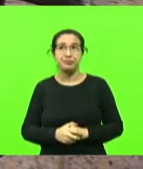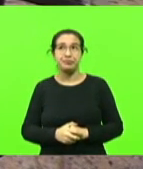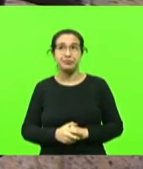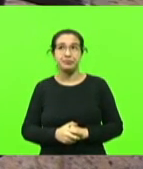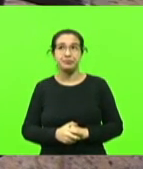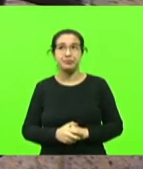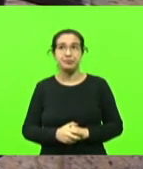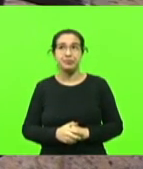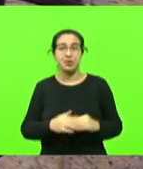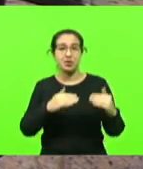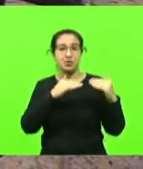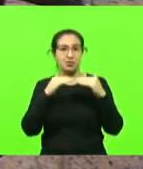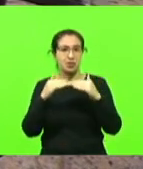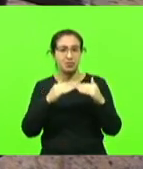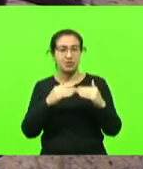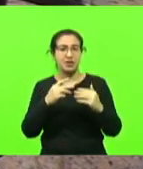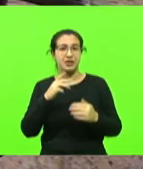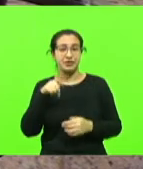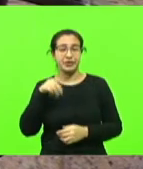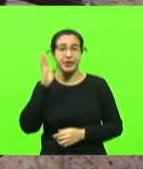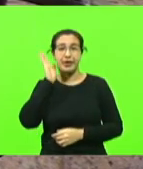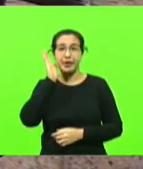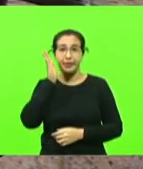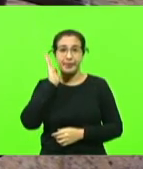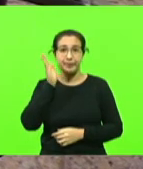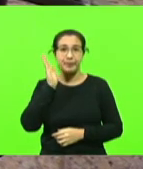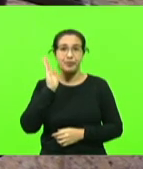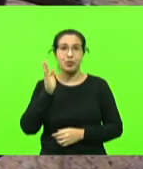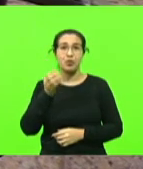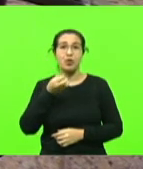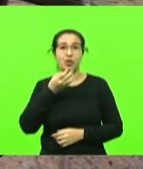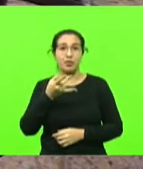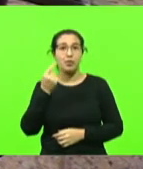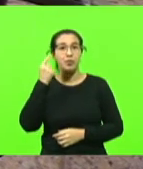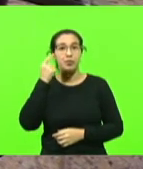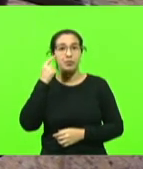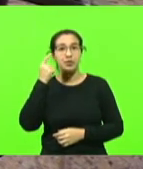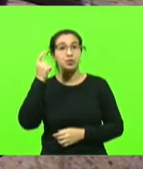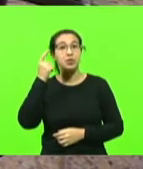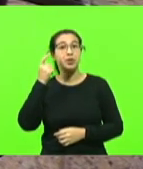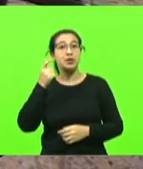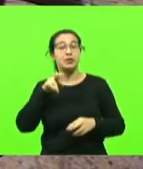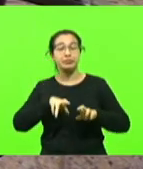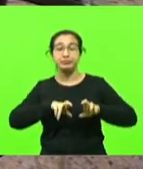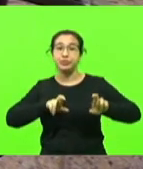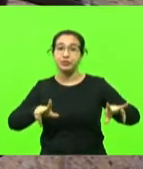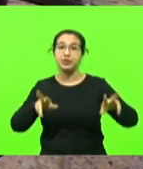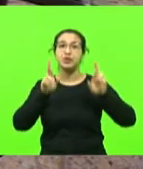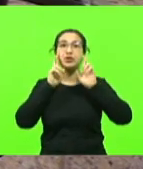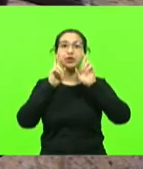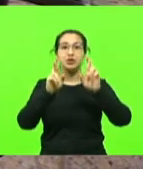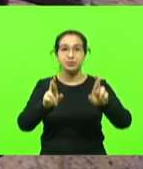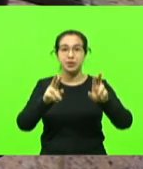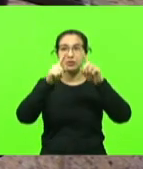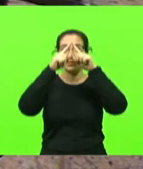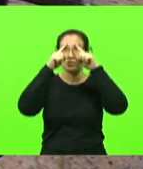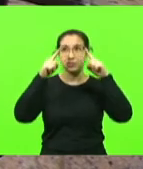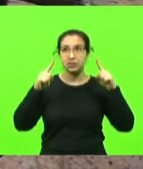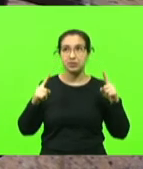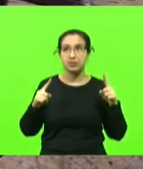a unanimidade ela é burra, que bom que a gente tem pessoas que pensam diferente, que bom, tá, então respeito o deputado Neodice Areta,